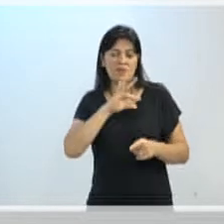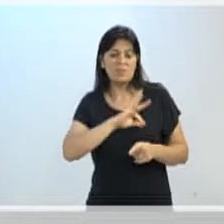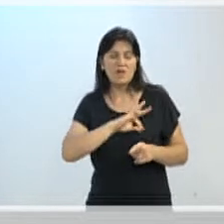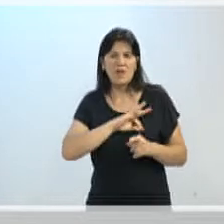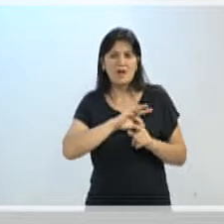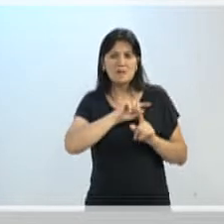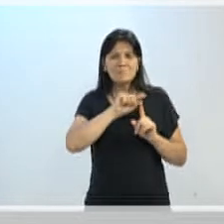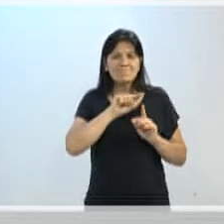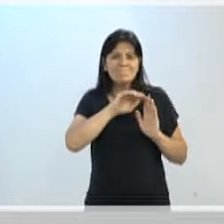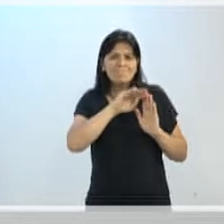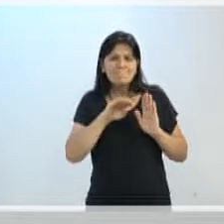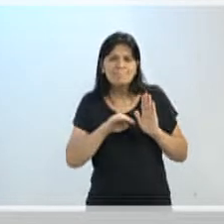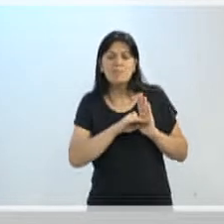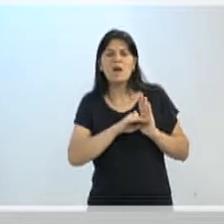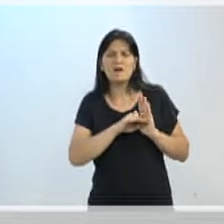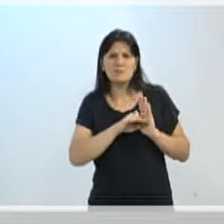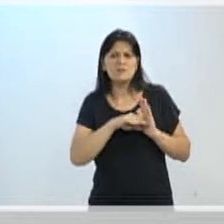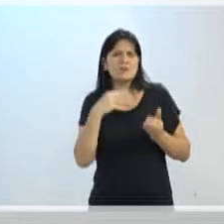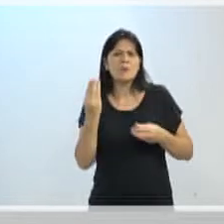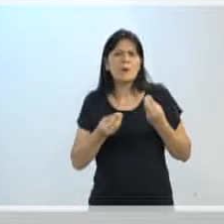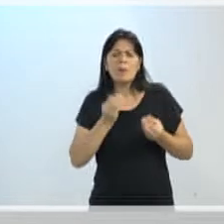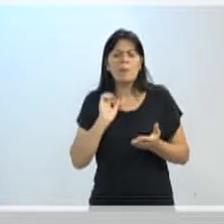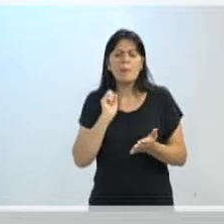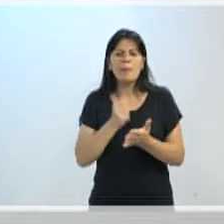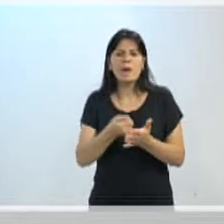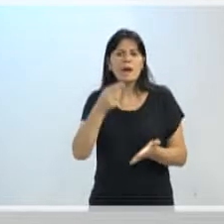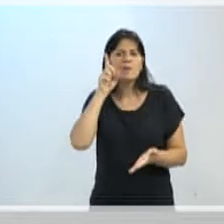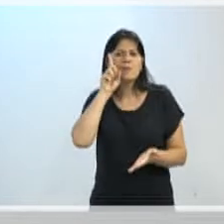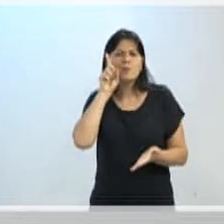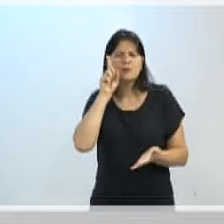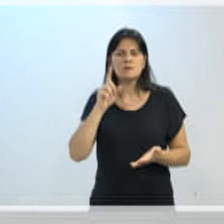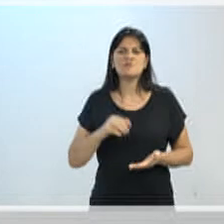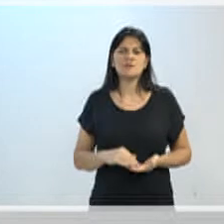tarifa dentro do dia a dia da sua tarifa?